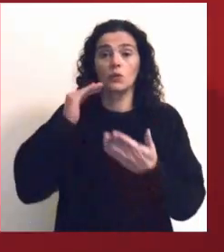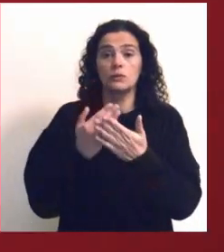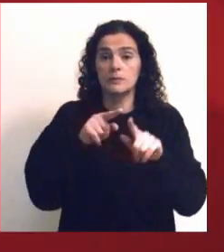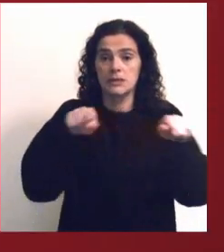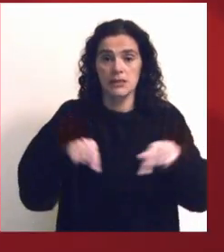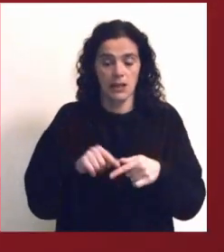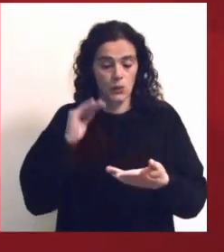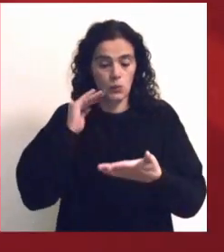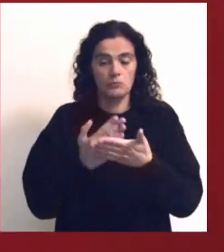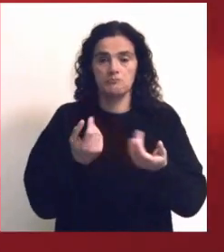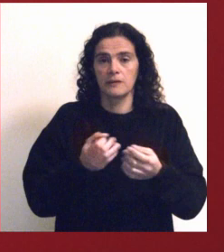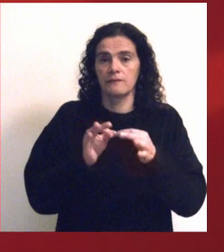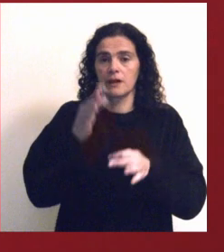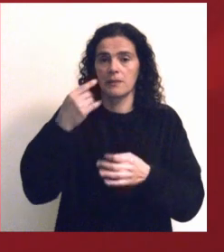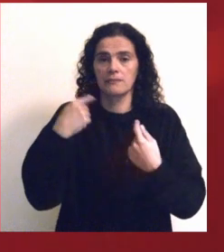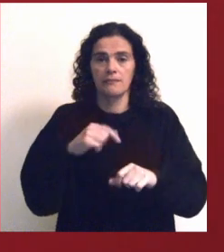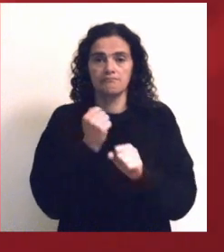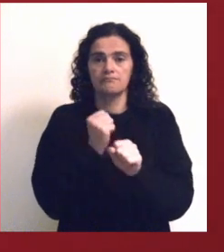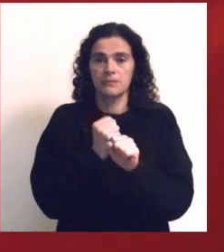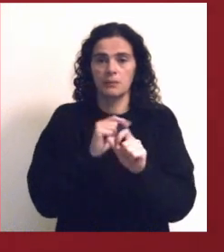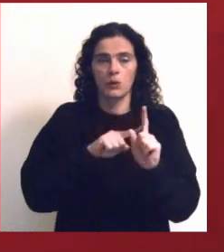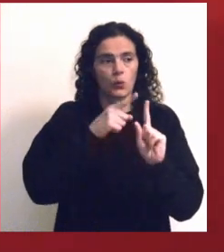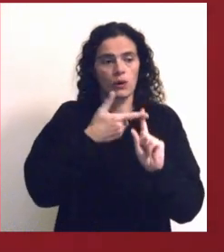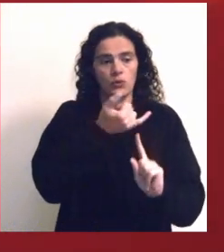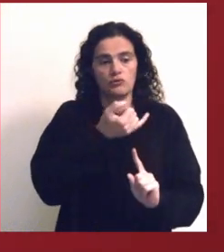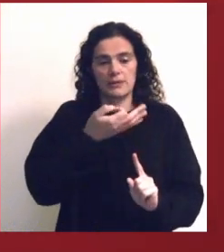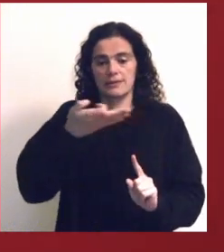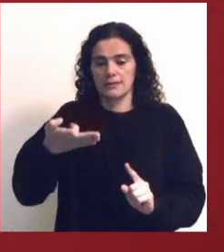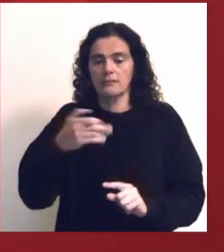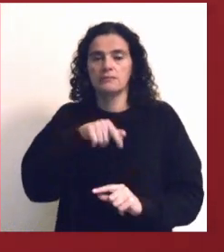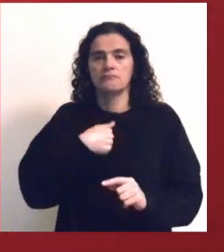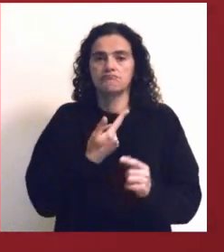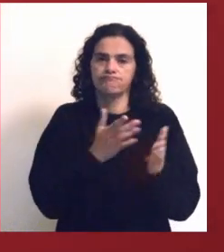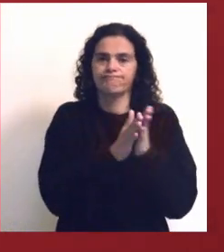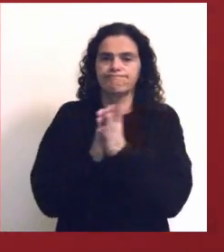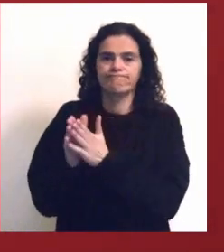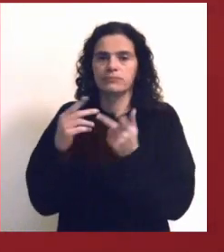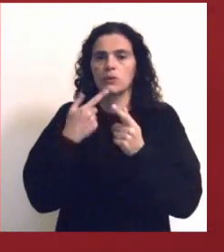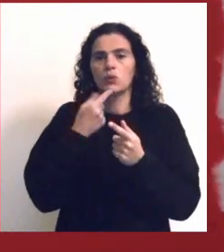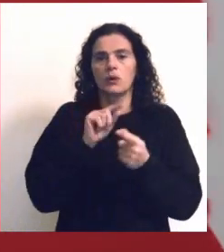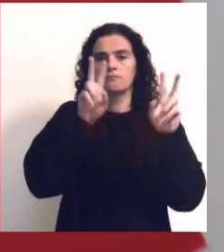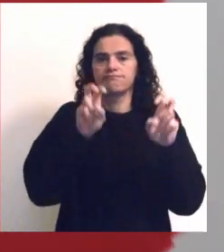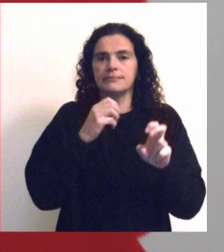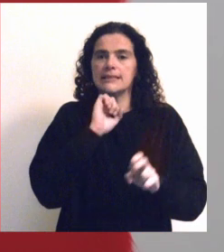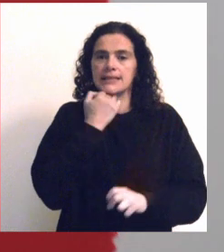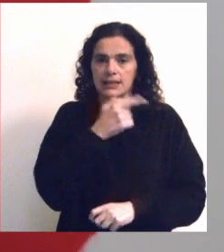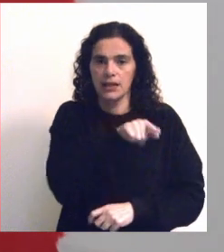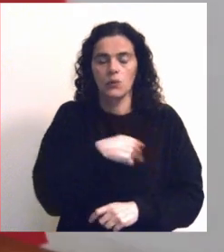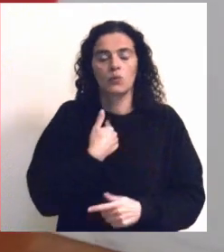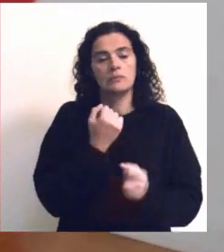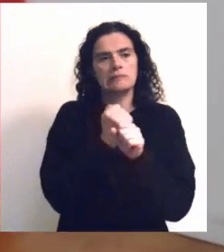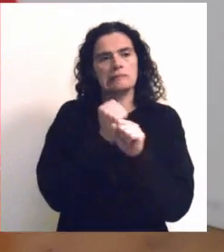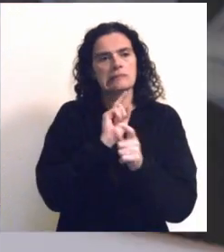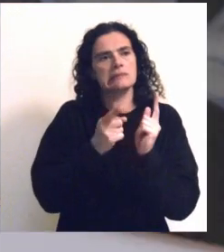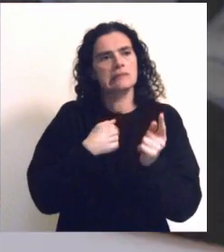Nesta última sala temos, finalmente, uma obra de 2007, de uma série intitulada Segredos. A